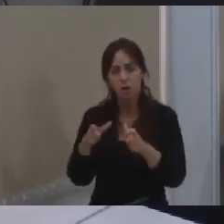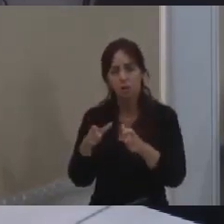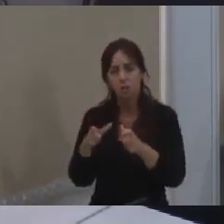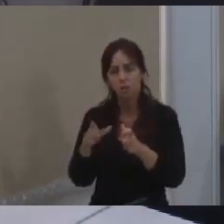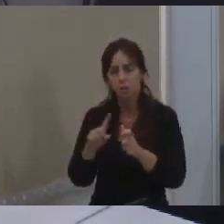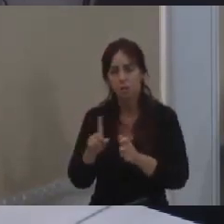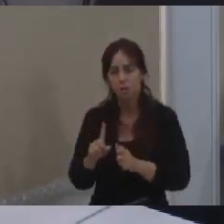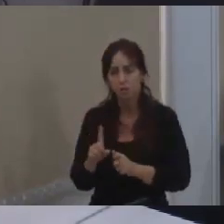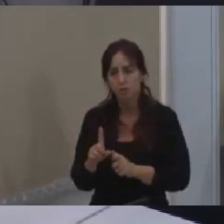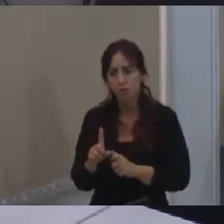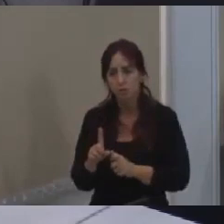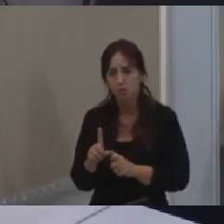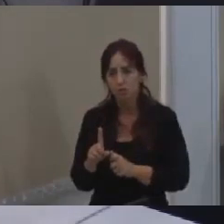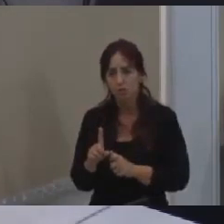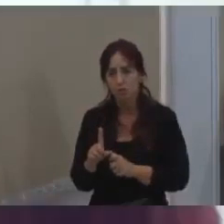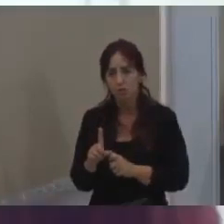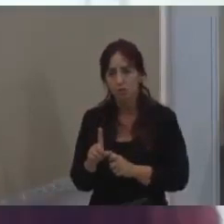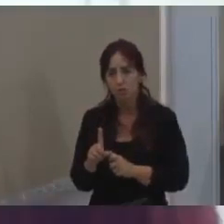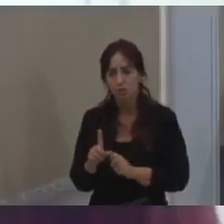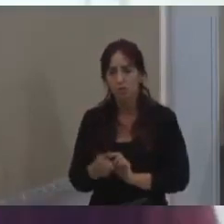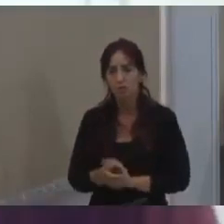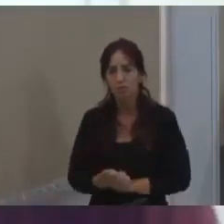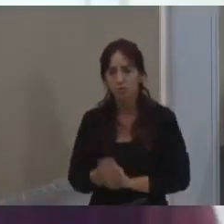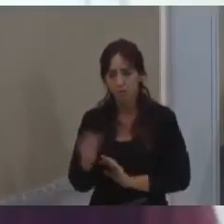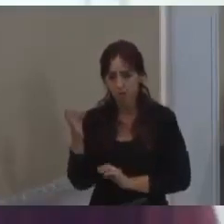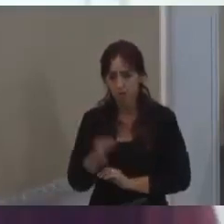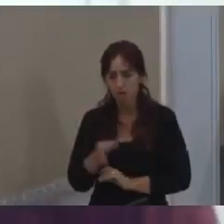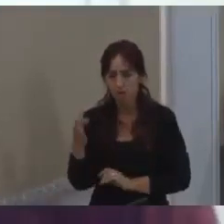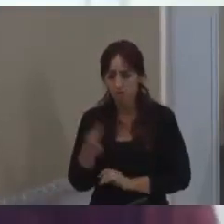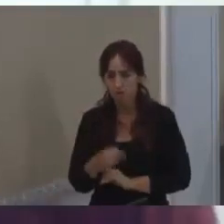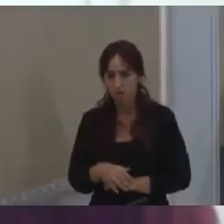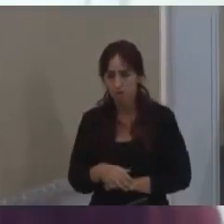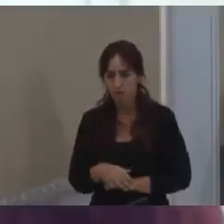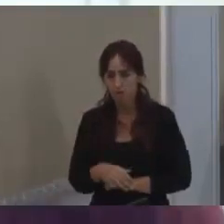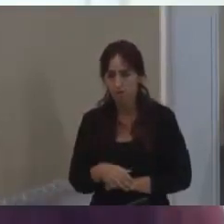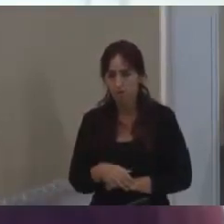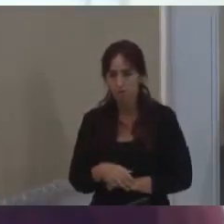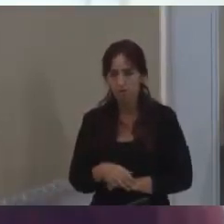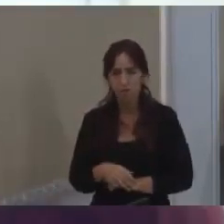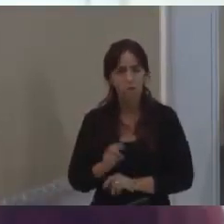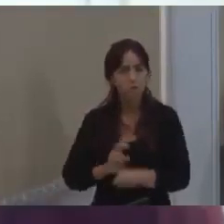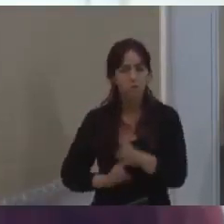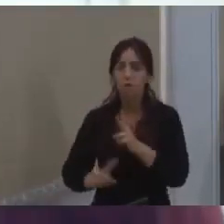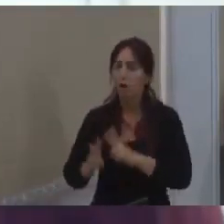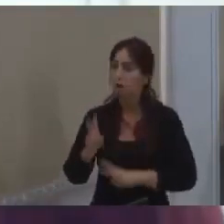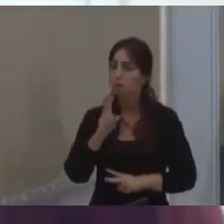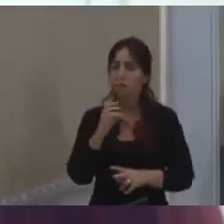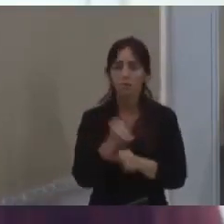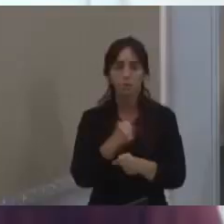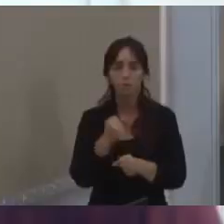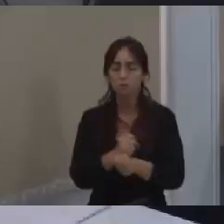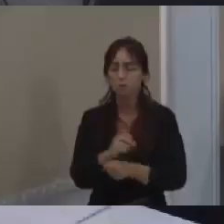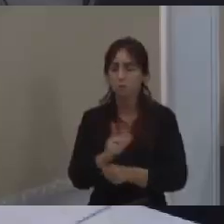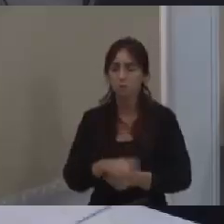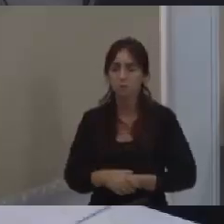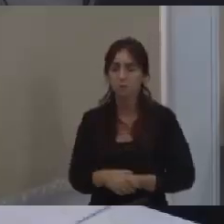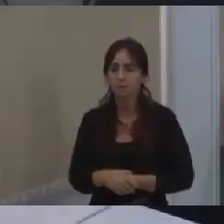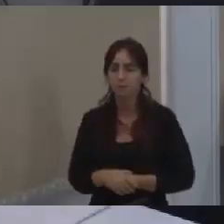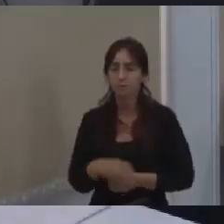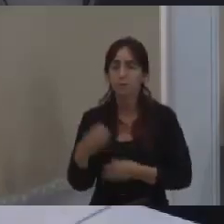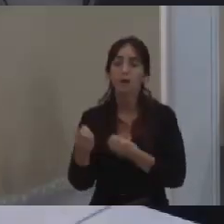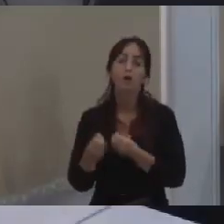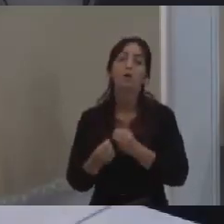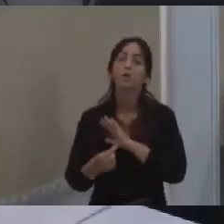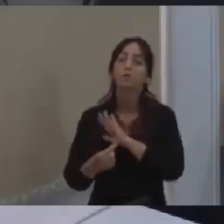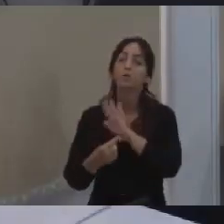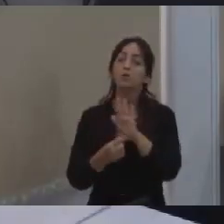Eu estou correto na interpretação? Sim. Não são as mesmas que estão dos 28. Quando essas edificações são